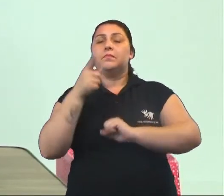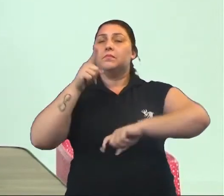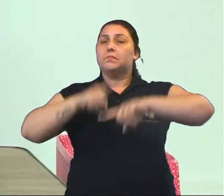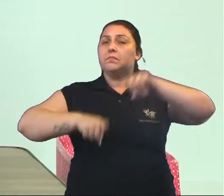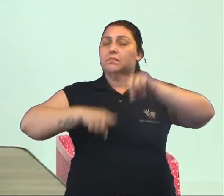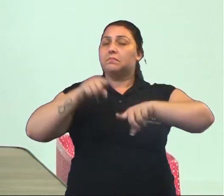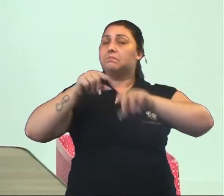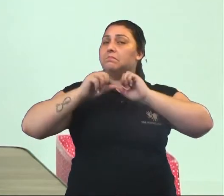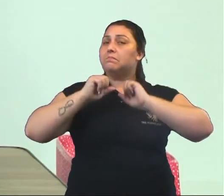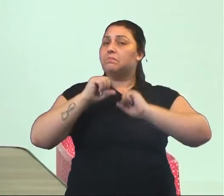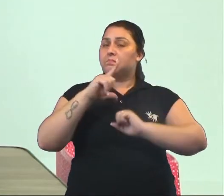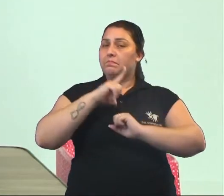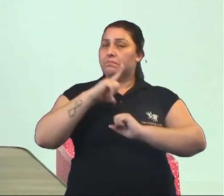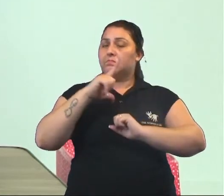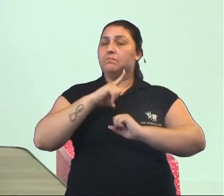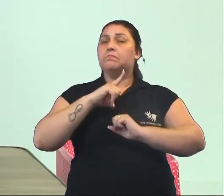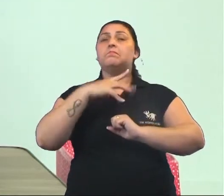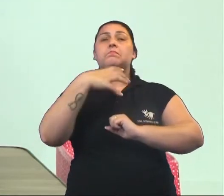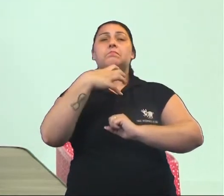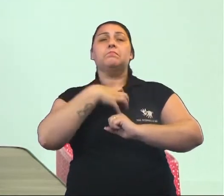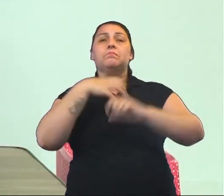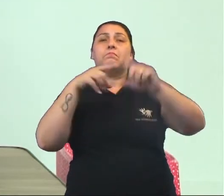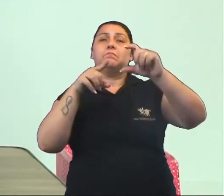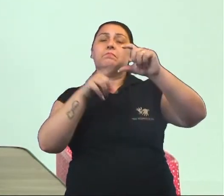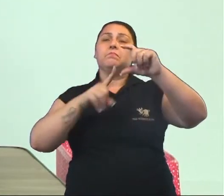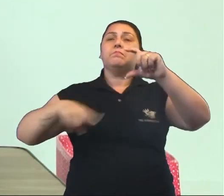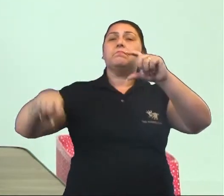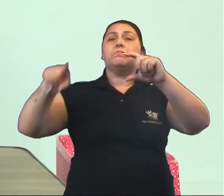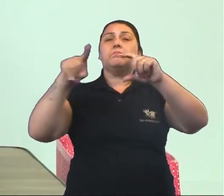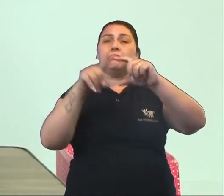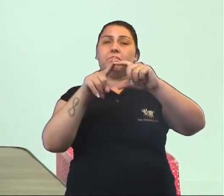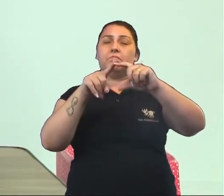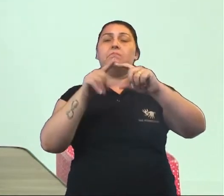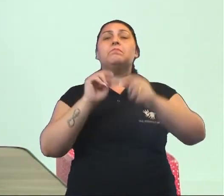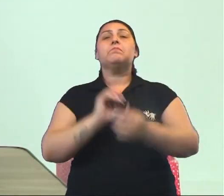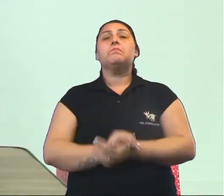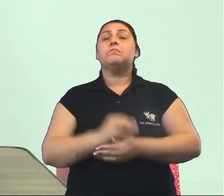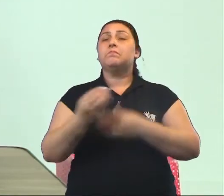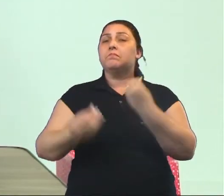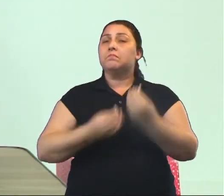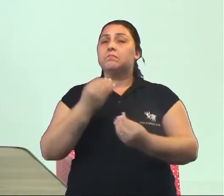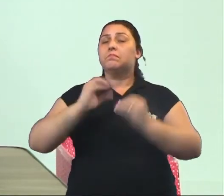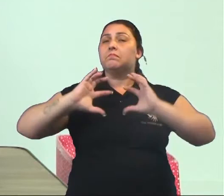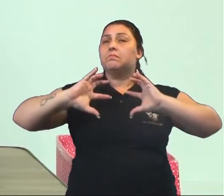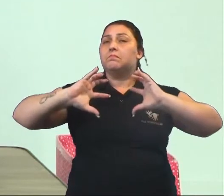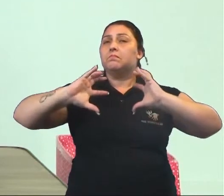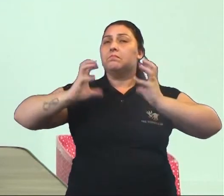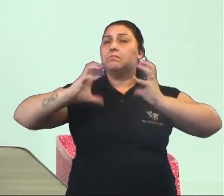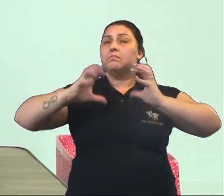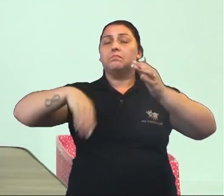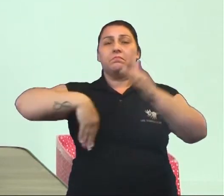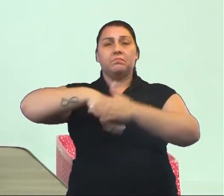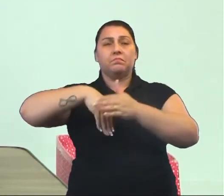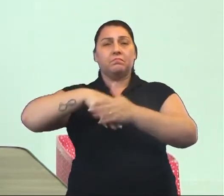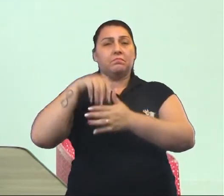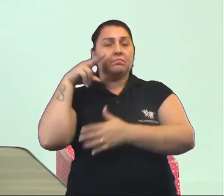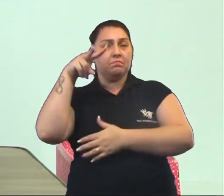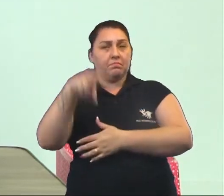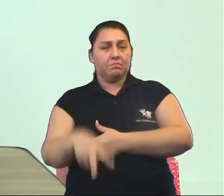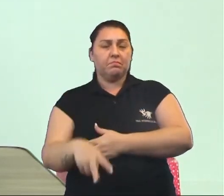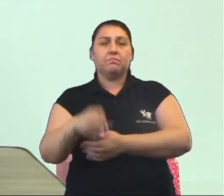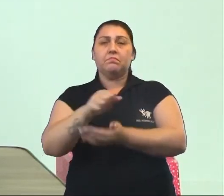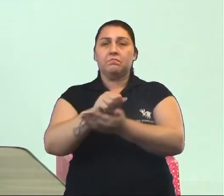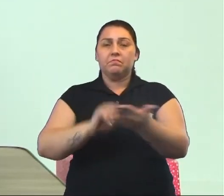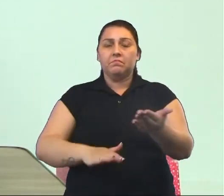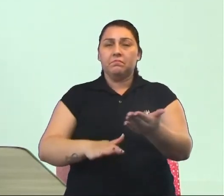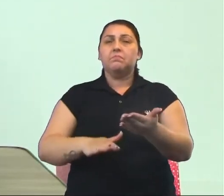objetos possuem um formato esférico. Isso mesmo, como o da bola de futebol que nós acabamos de ver no